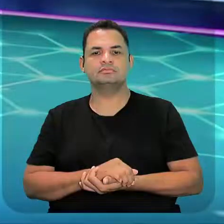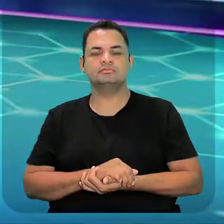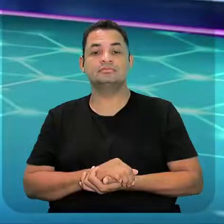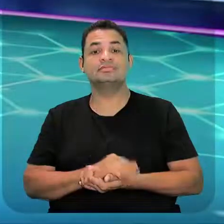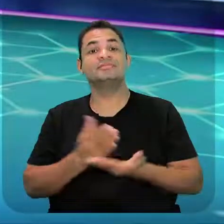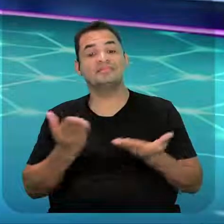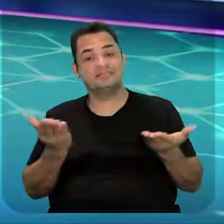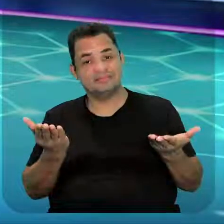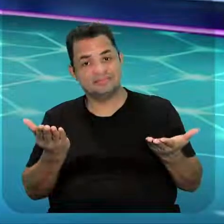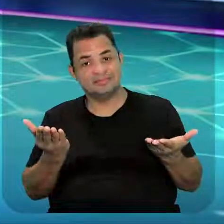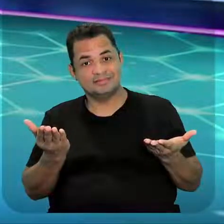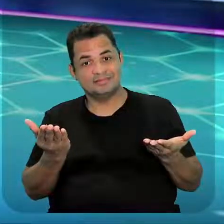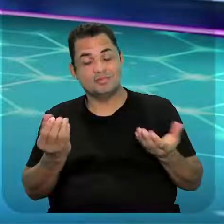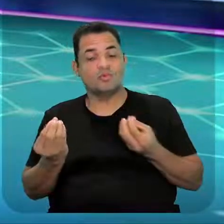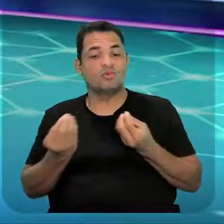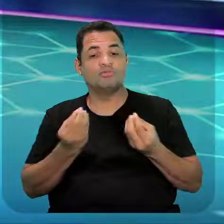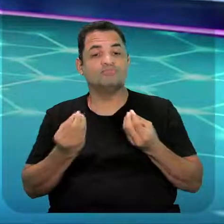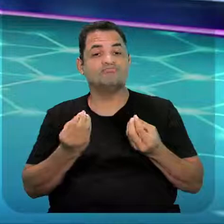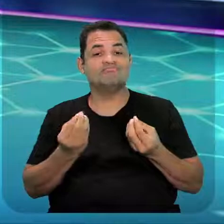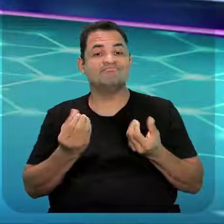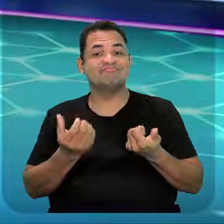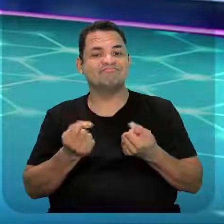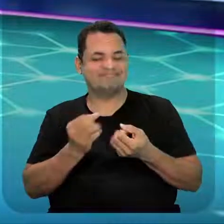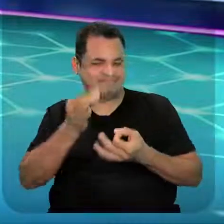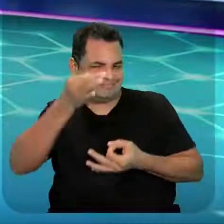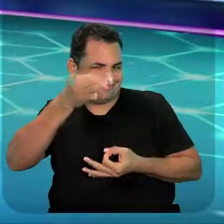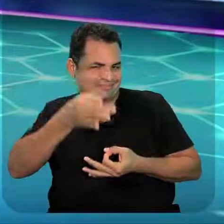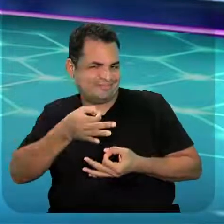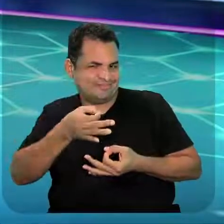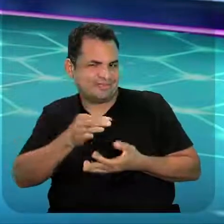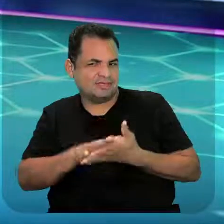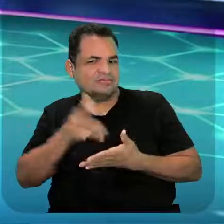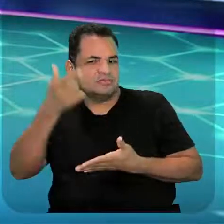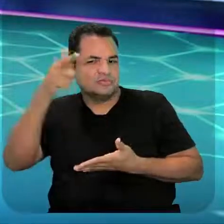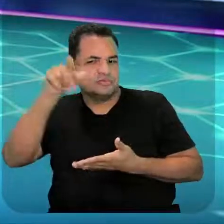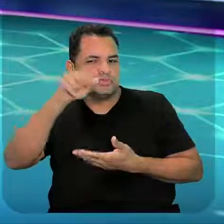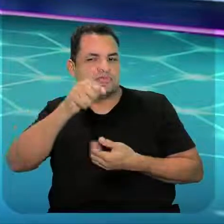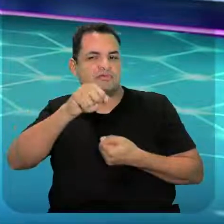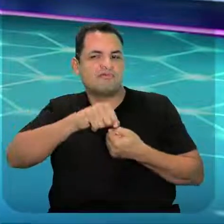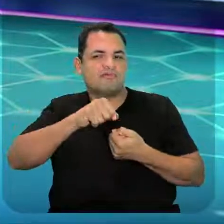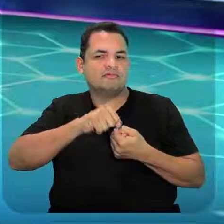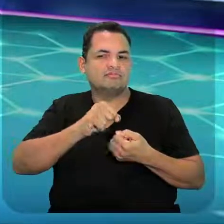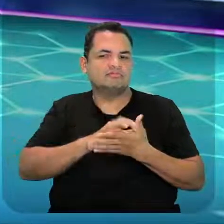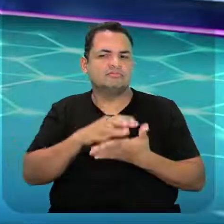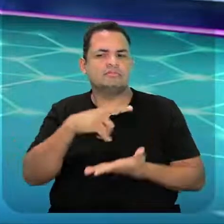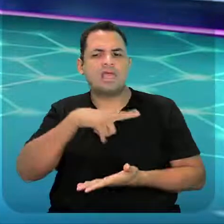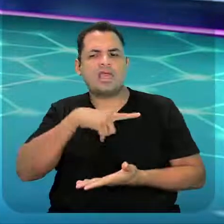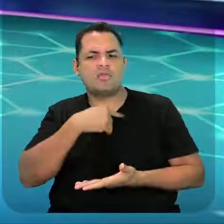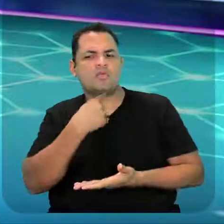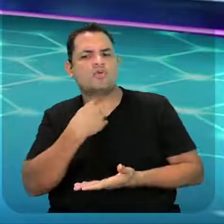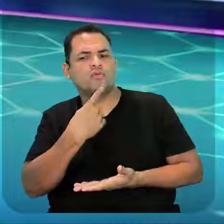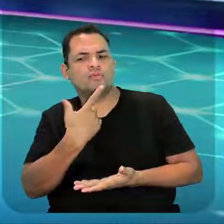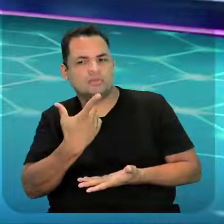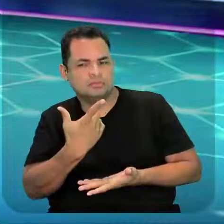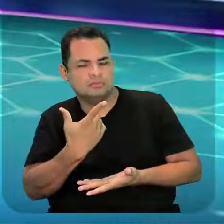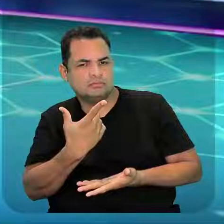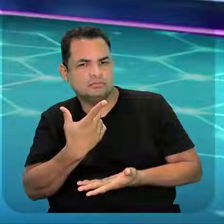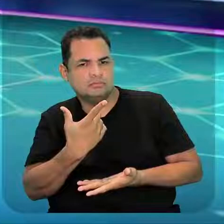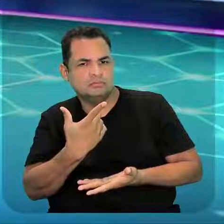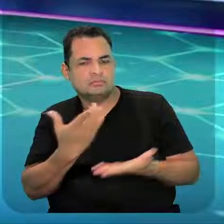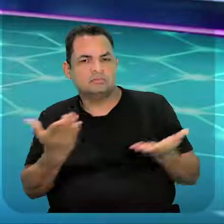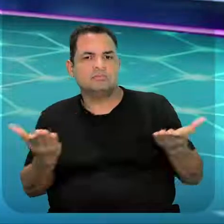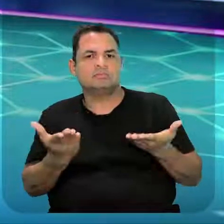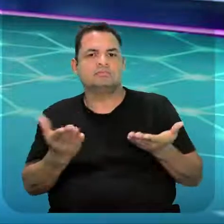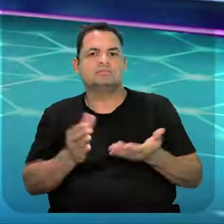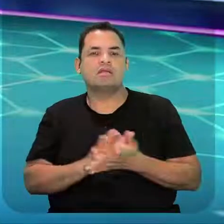E aí, como é que foi? Deu tudo certo? Conseguiram fazer? Teve muita dúvida? Bom, nesse